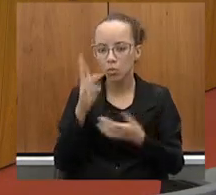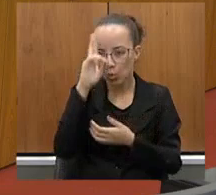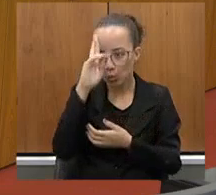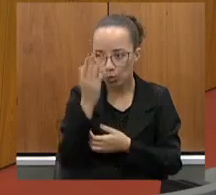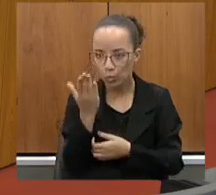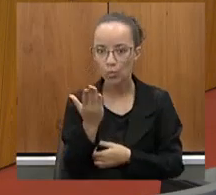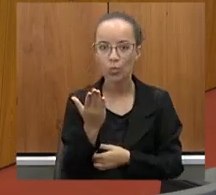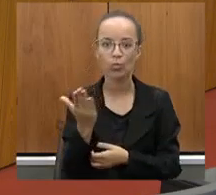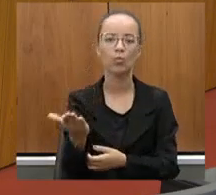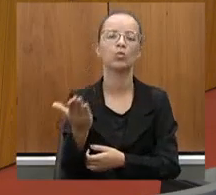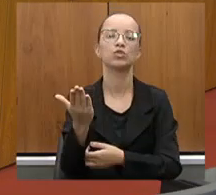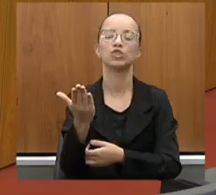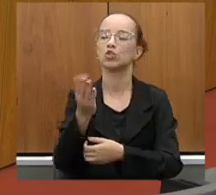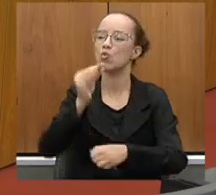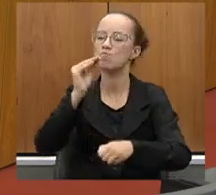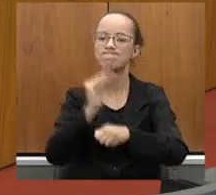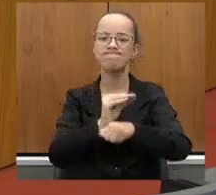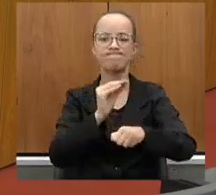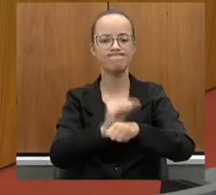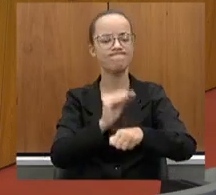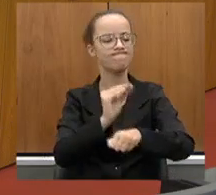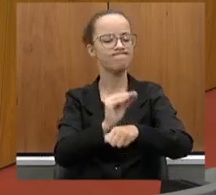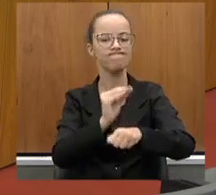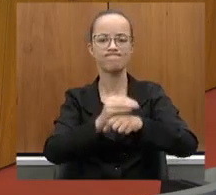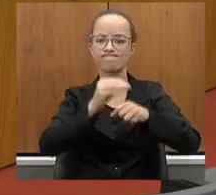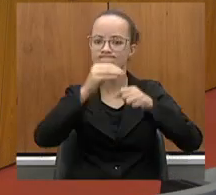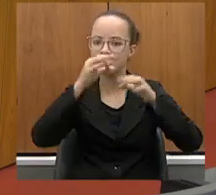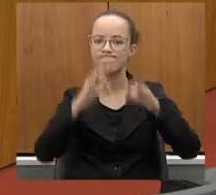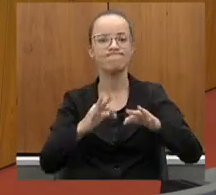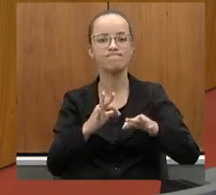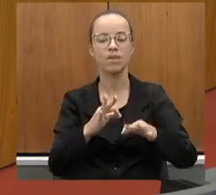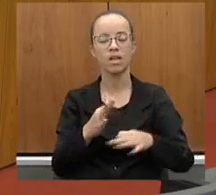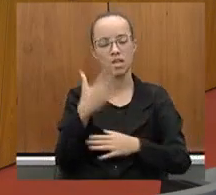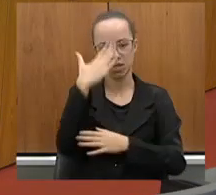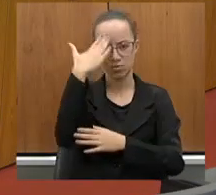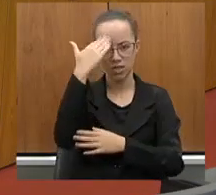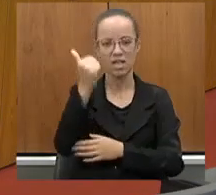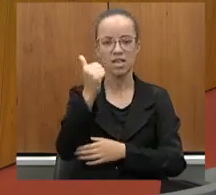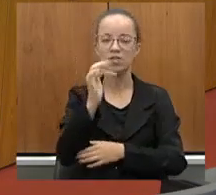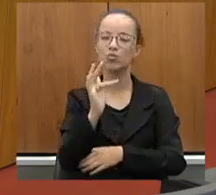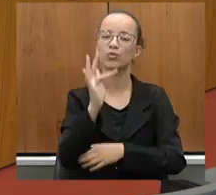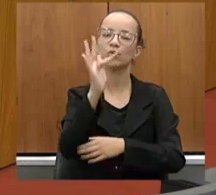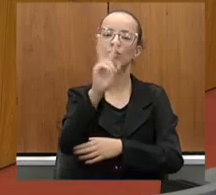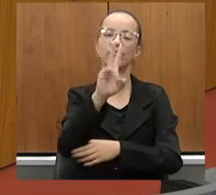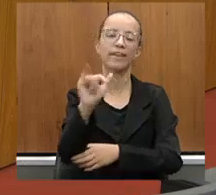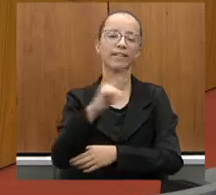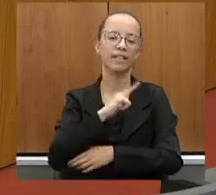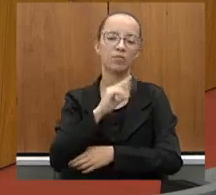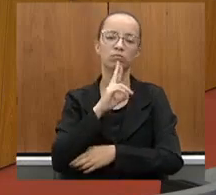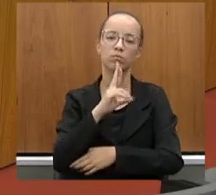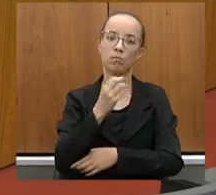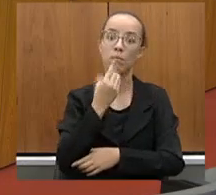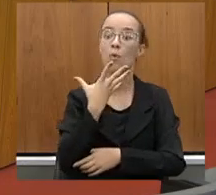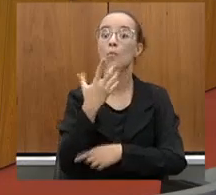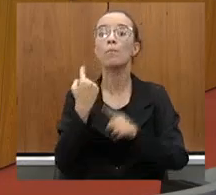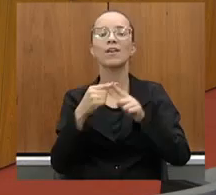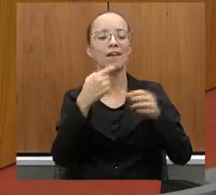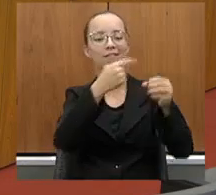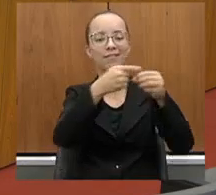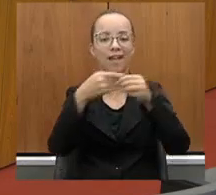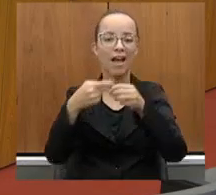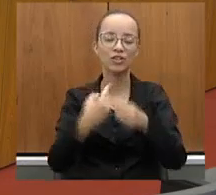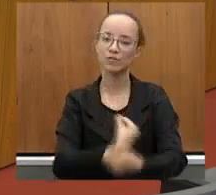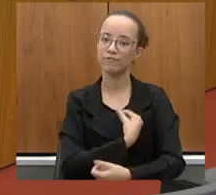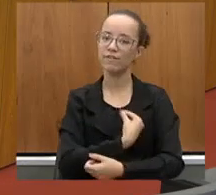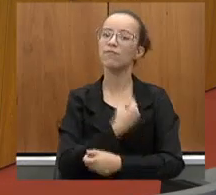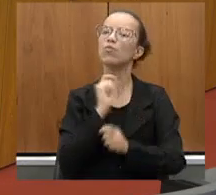semiou com mãos férteis, e está com certeza, teremos bons frutos, porque a cidade, a região, hoje, vive